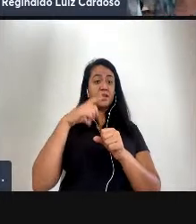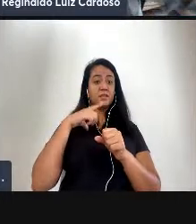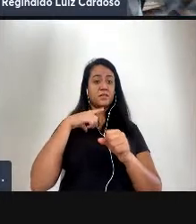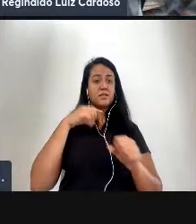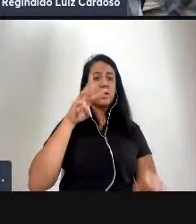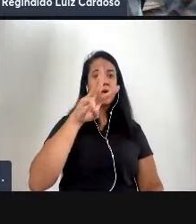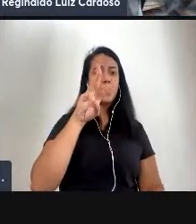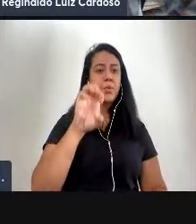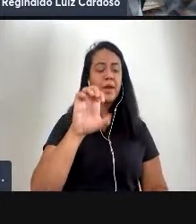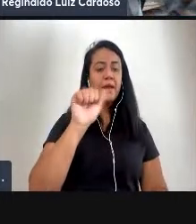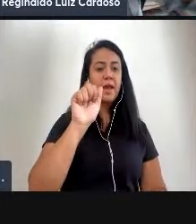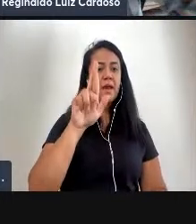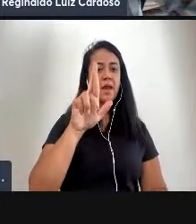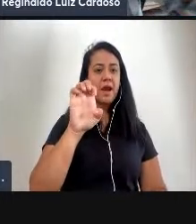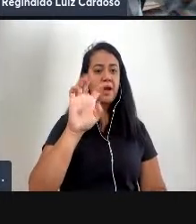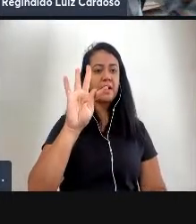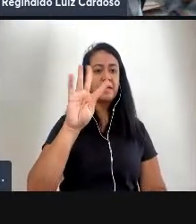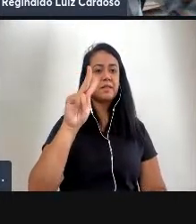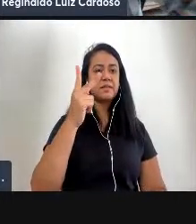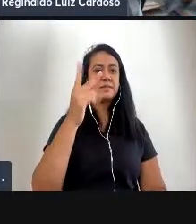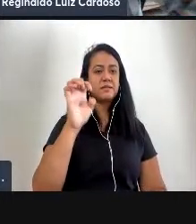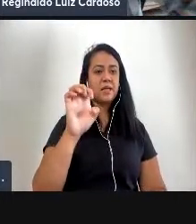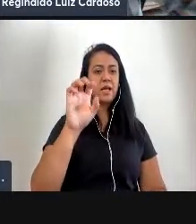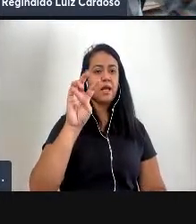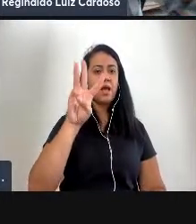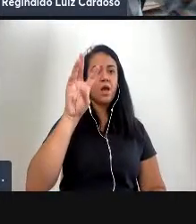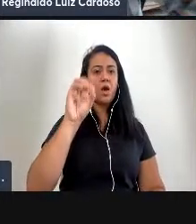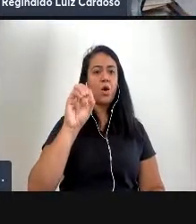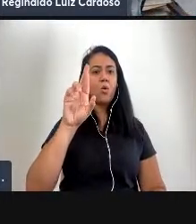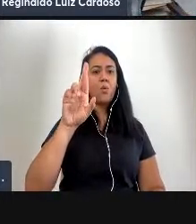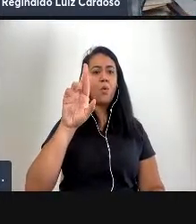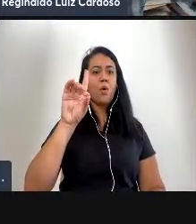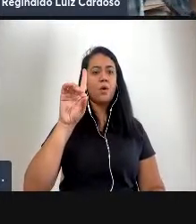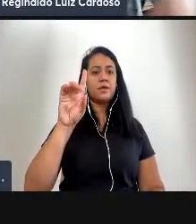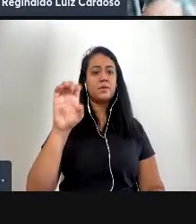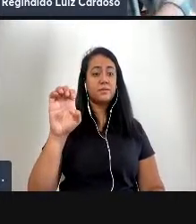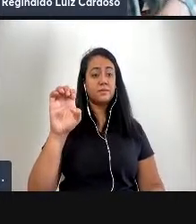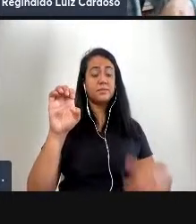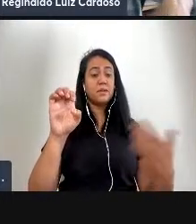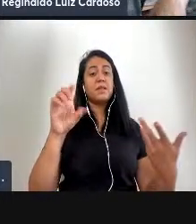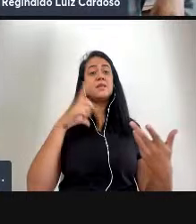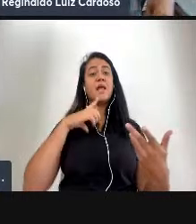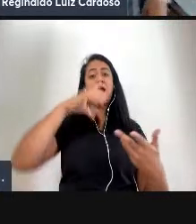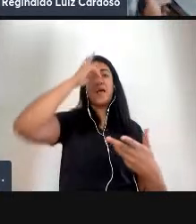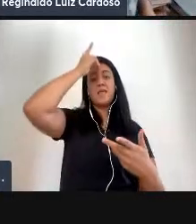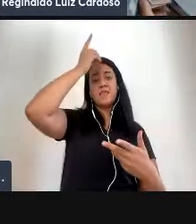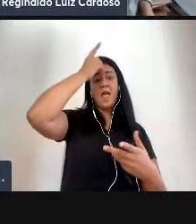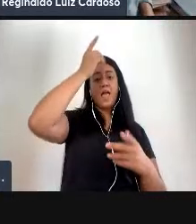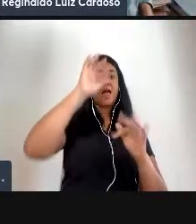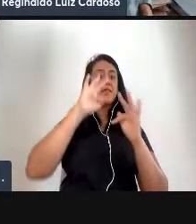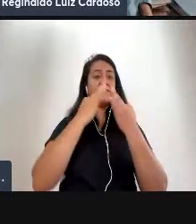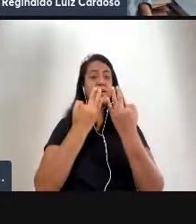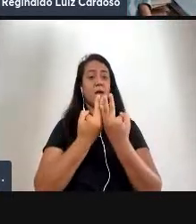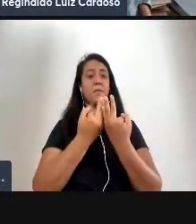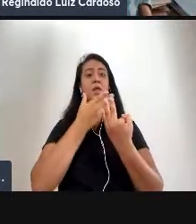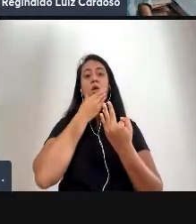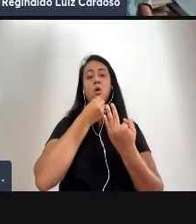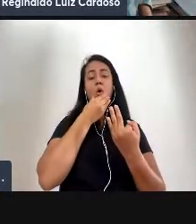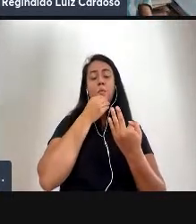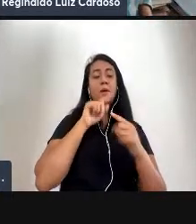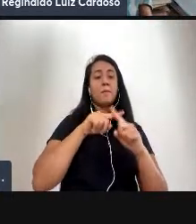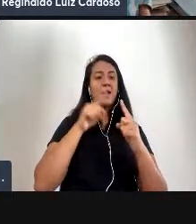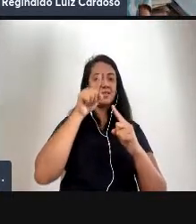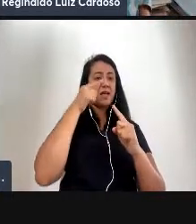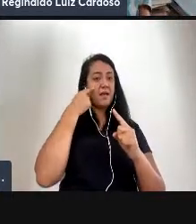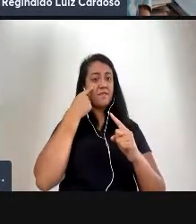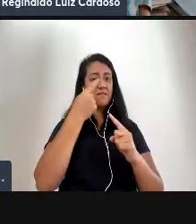Old sozinho tem muito tem muito a ver com a ideia da família do homem mas essa aqui é uma visão mais iconoclasta